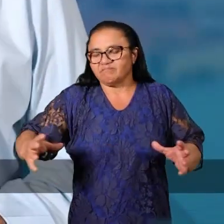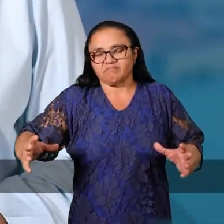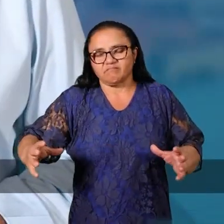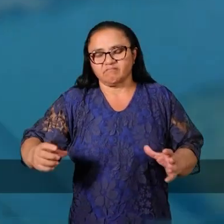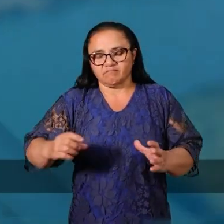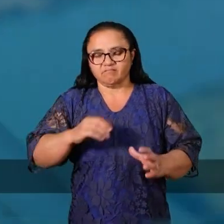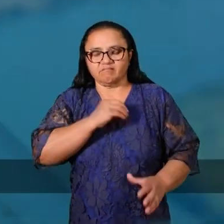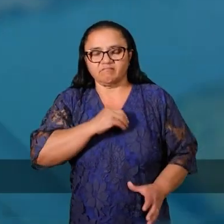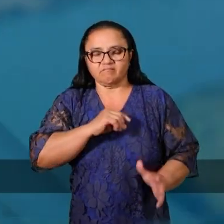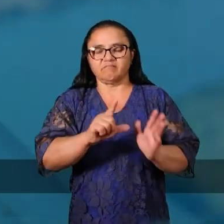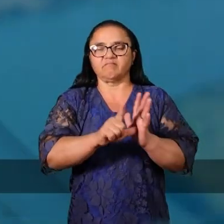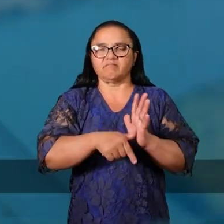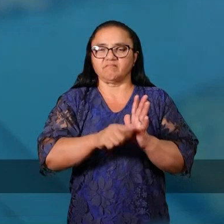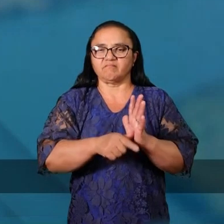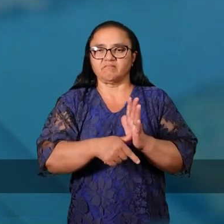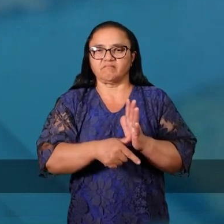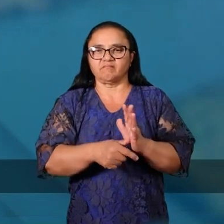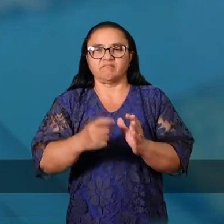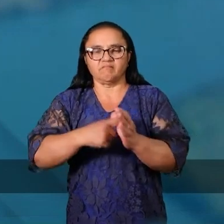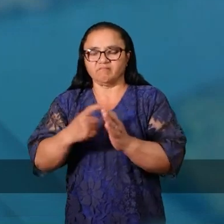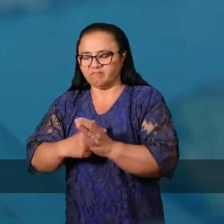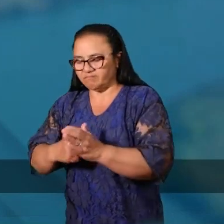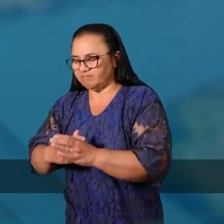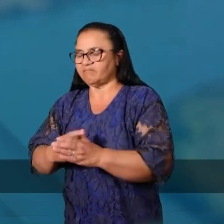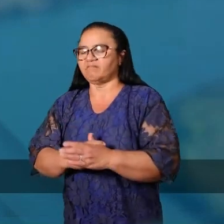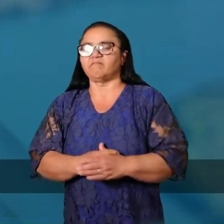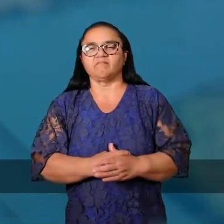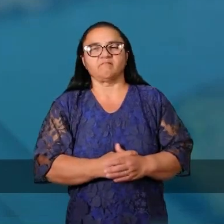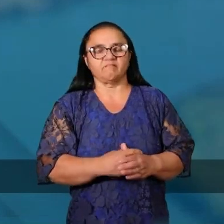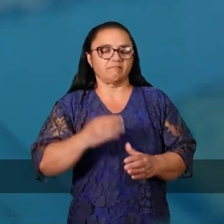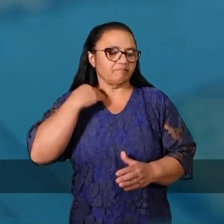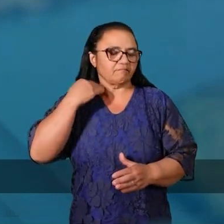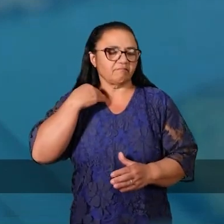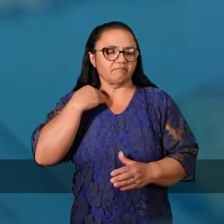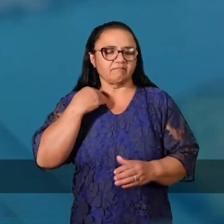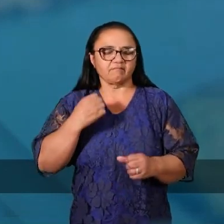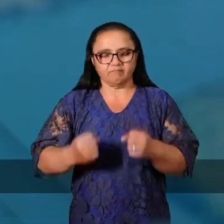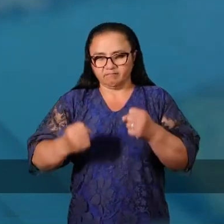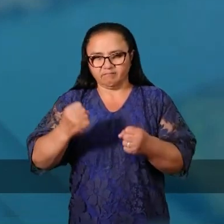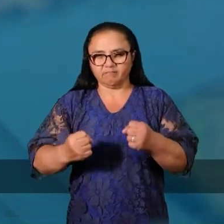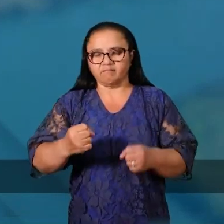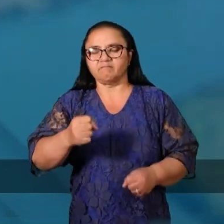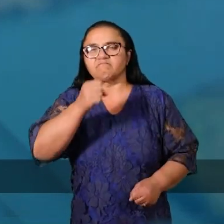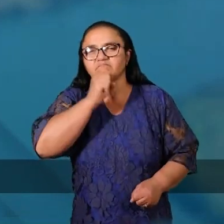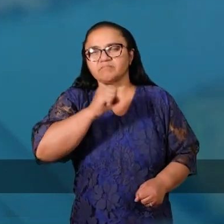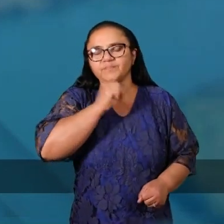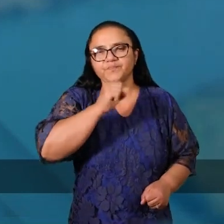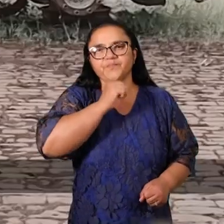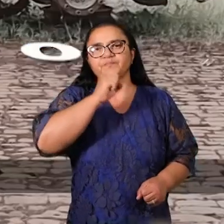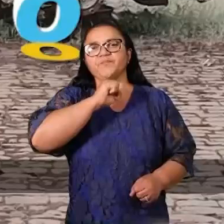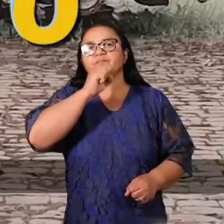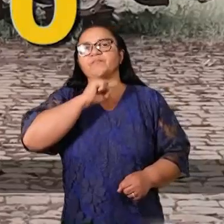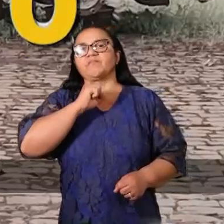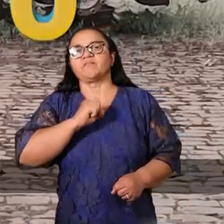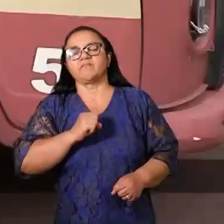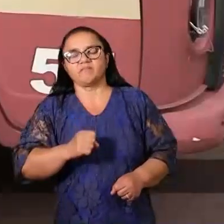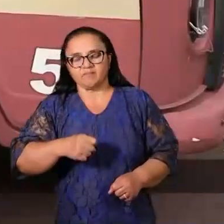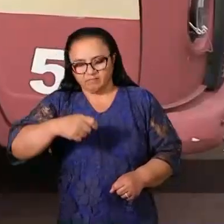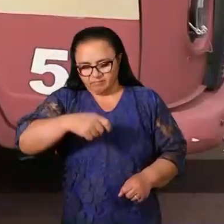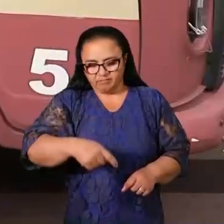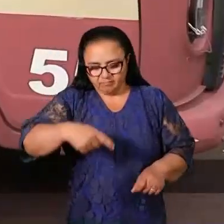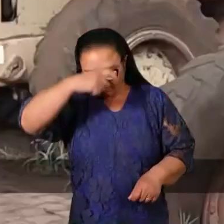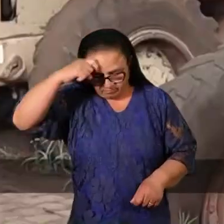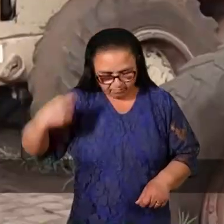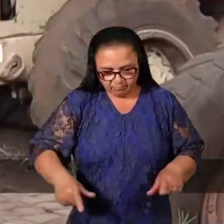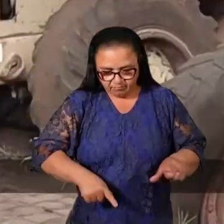da prefeitura era enorme. Tinha salários atrasados, débitos com fornecedores, bancos e a máquina pública estava